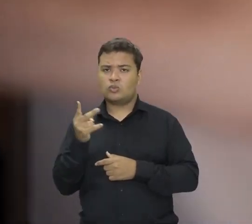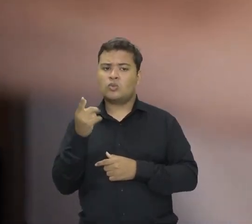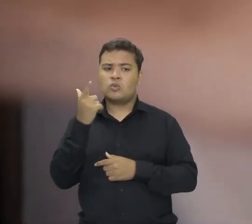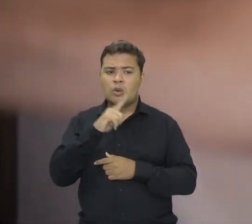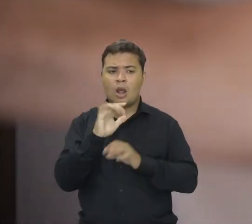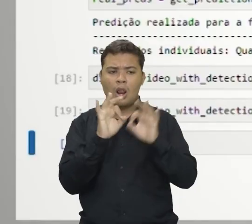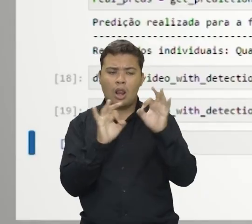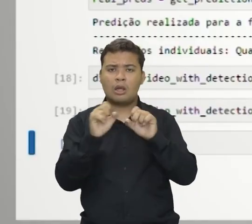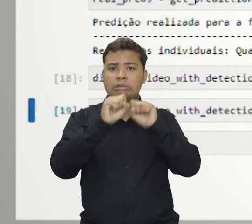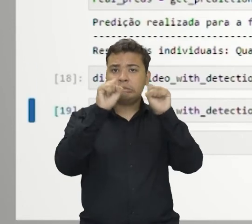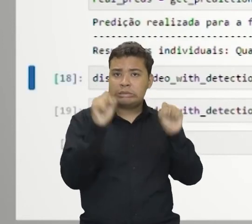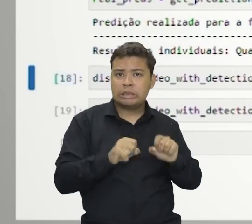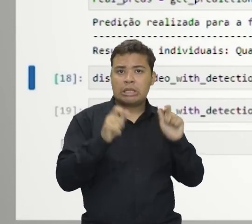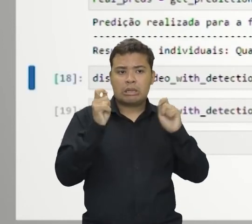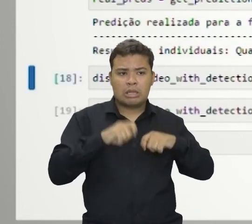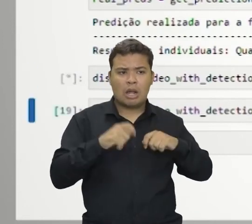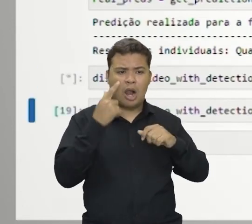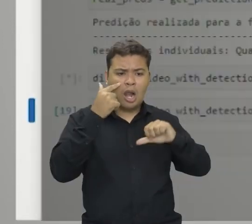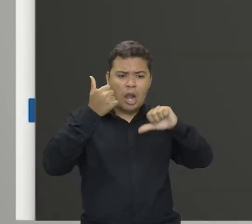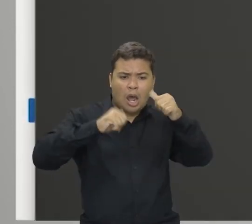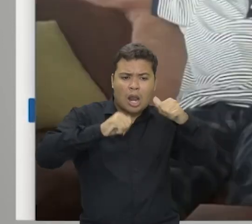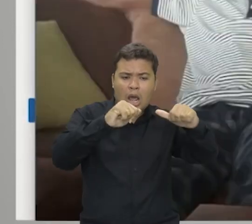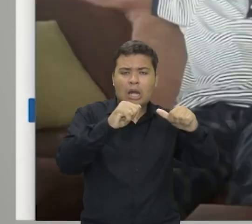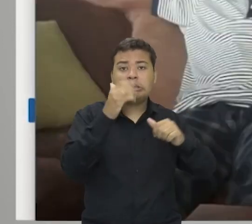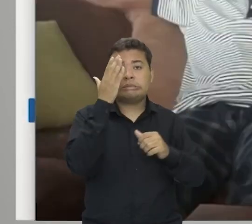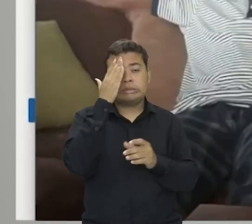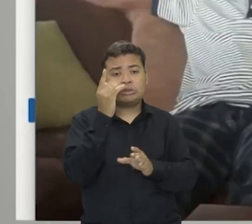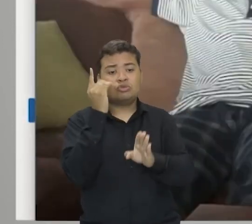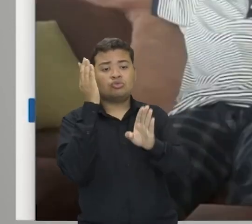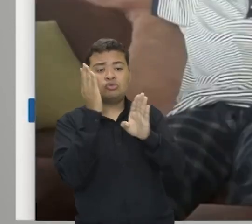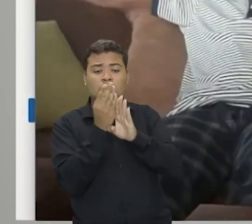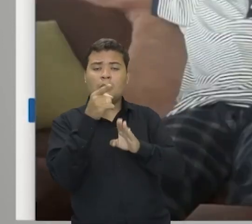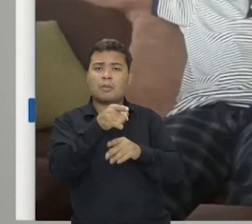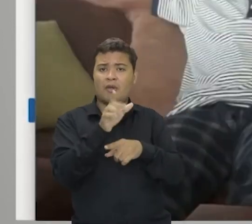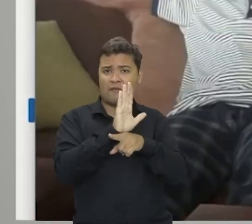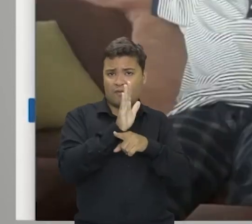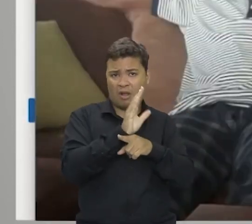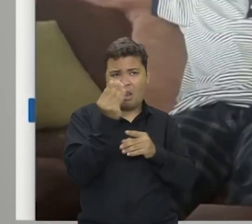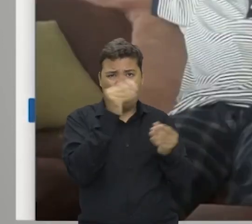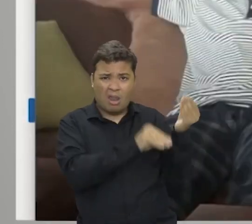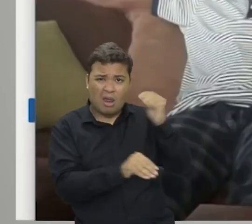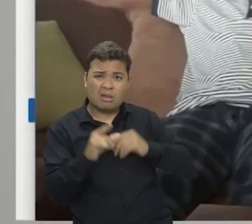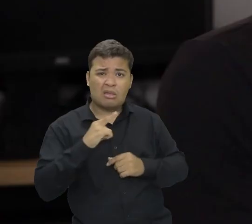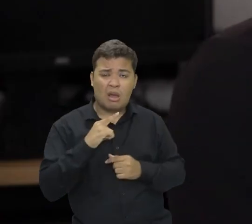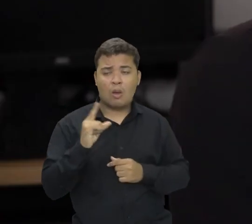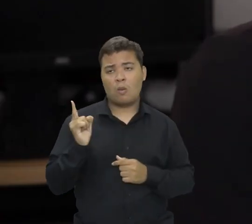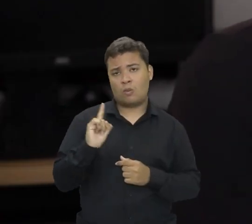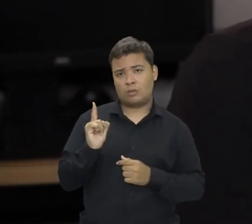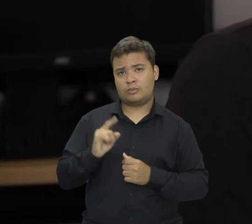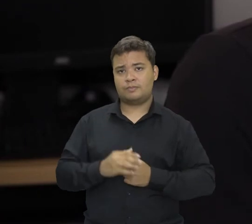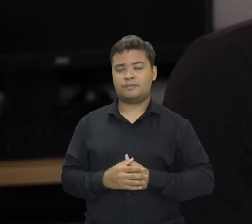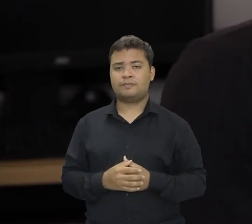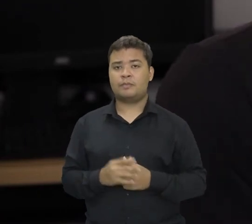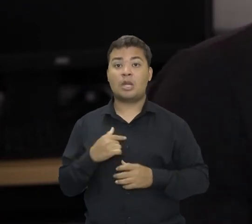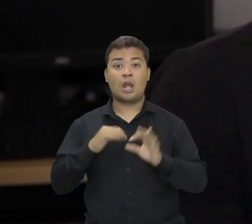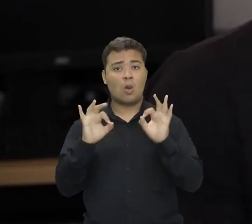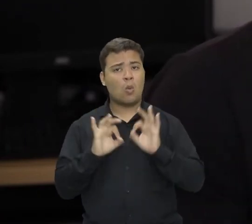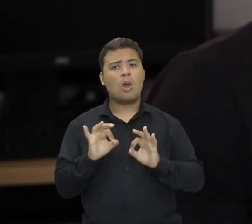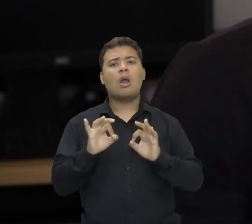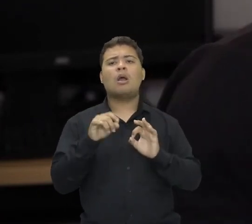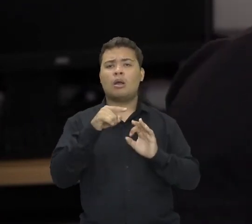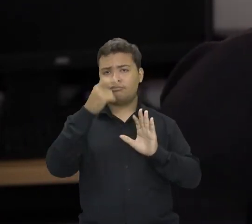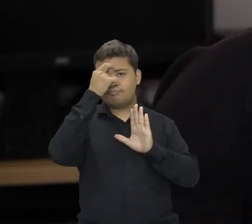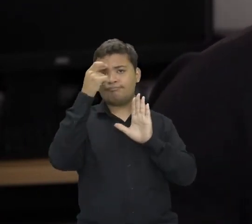analisar e acelerar a avaliação de vídeos manipulados. Então, basicamente, o eu desenvolvi é também uma inteligência artificial,